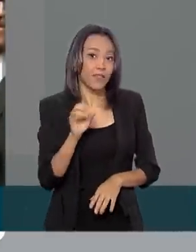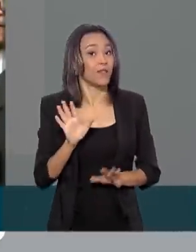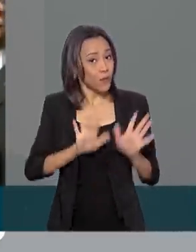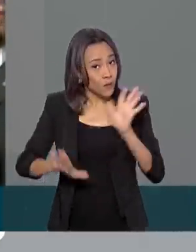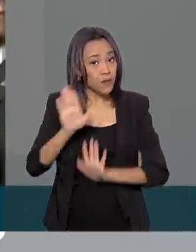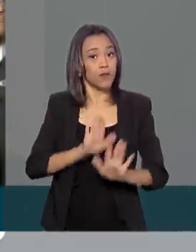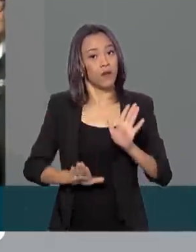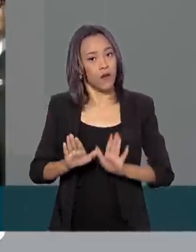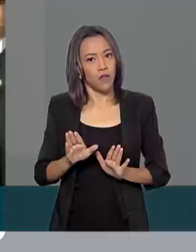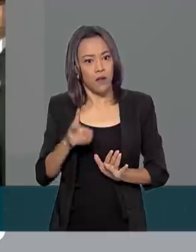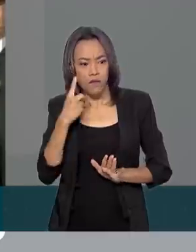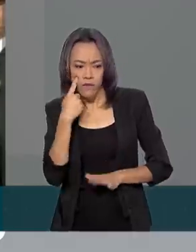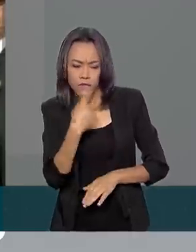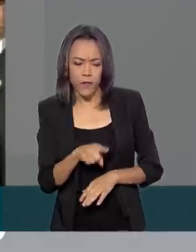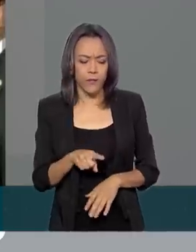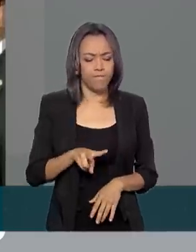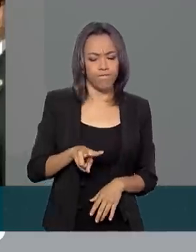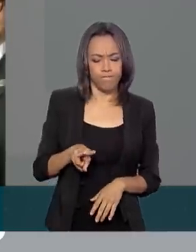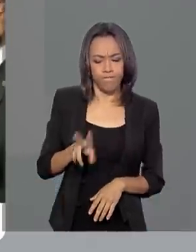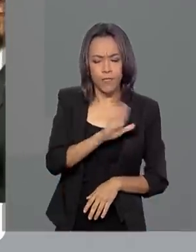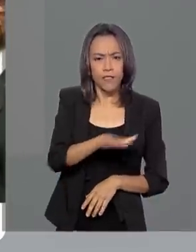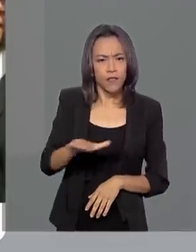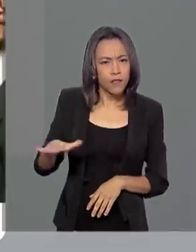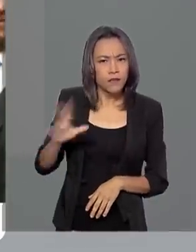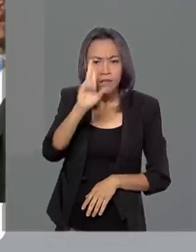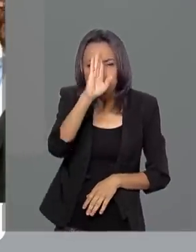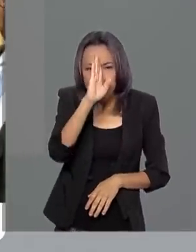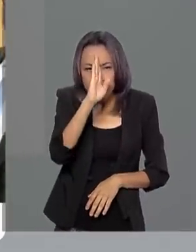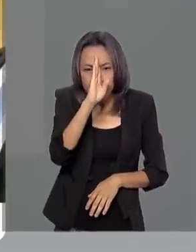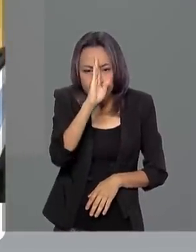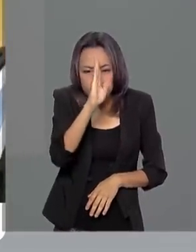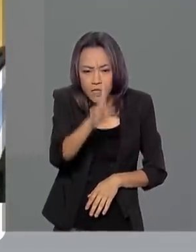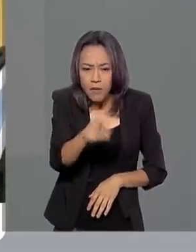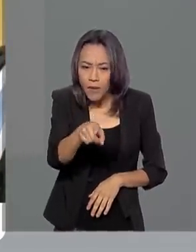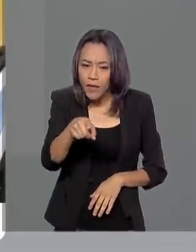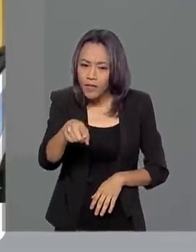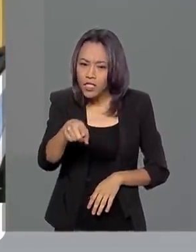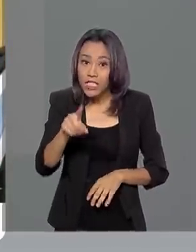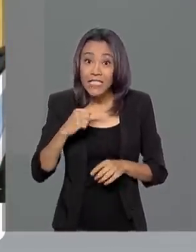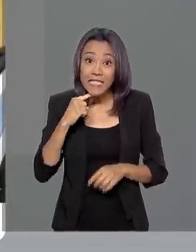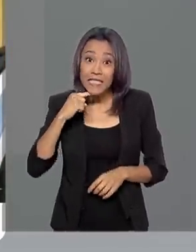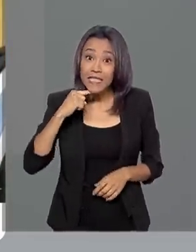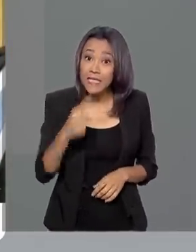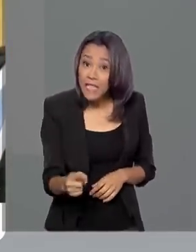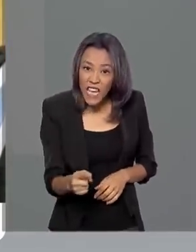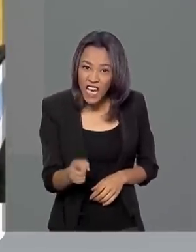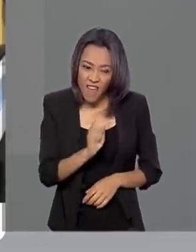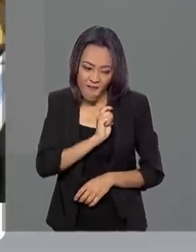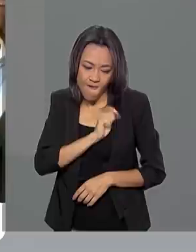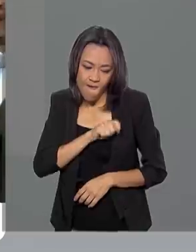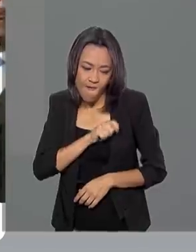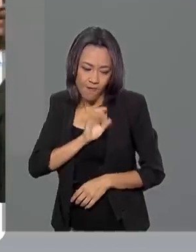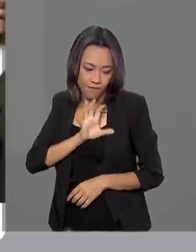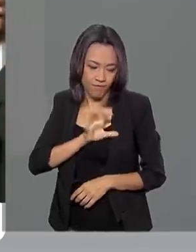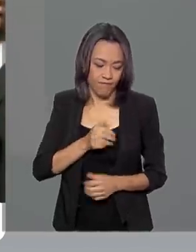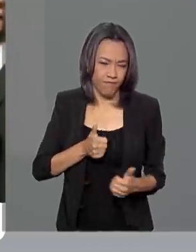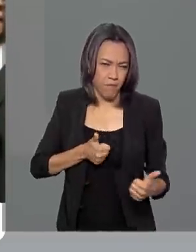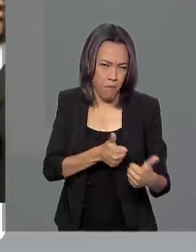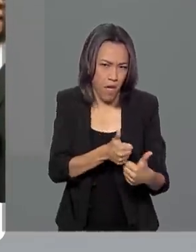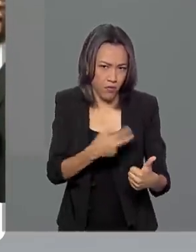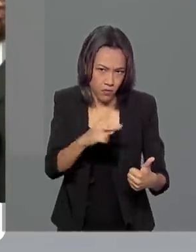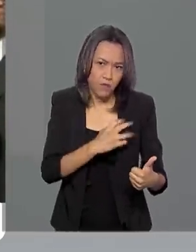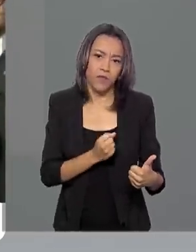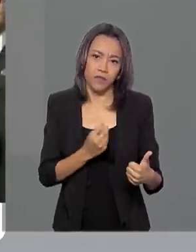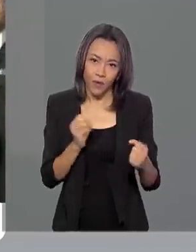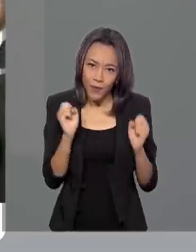cuidado. Identificar as crianças e, principalmente, não deixa ninguém malvado chegar perto dos seus filhos, ok?